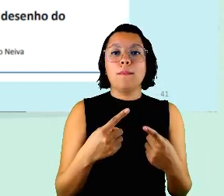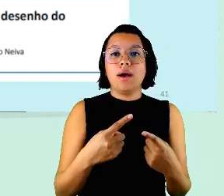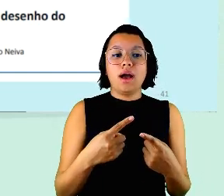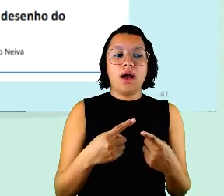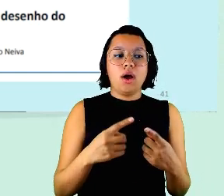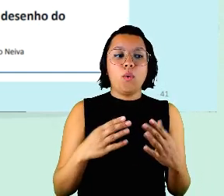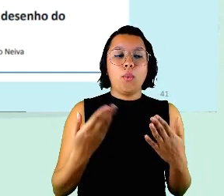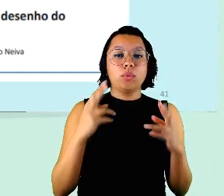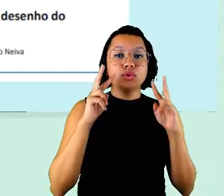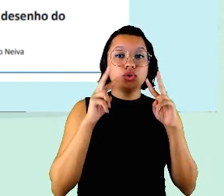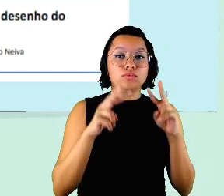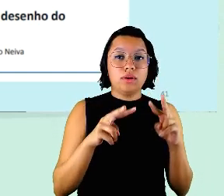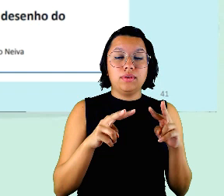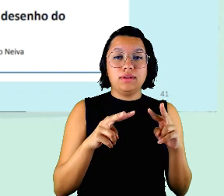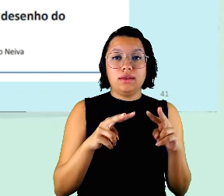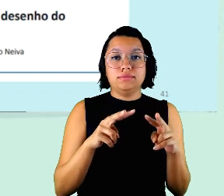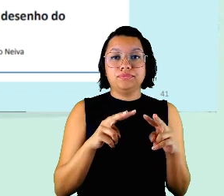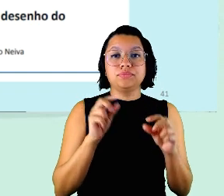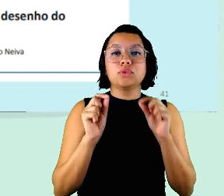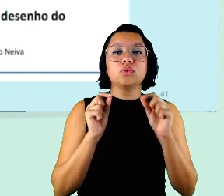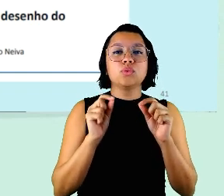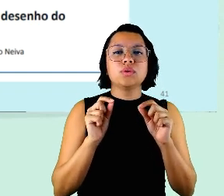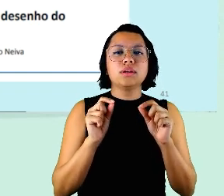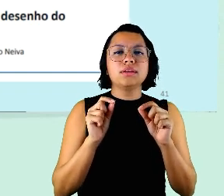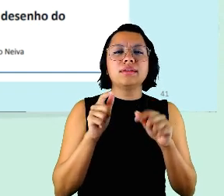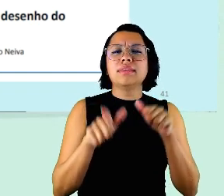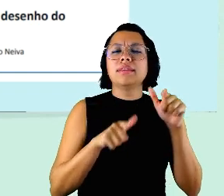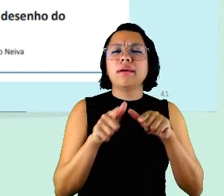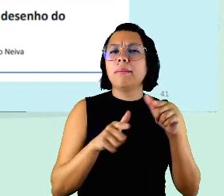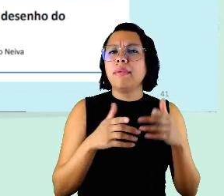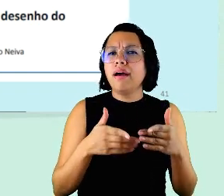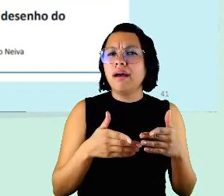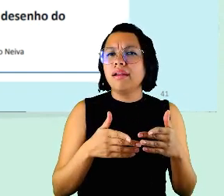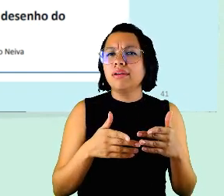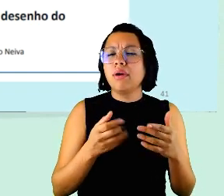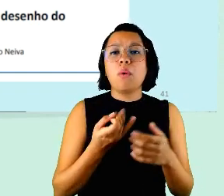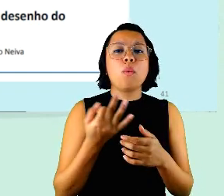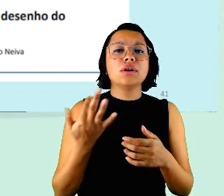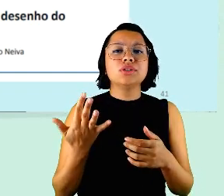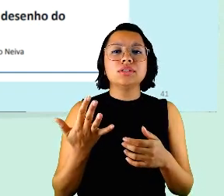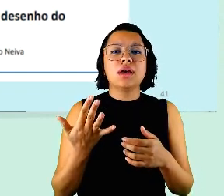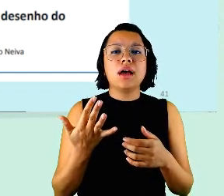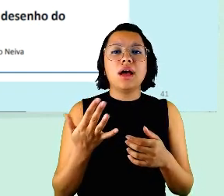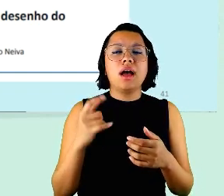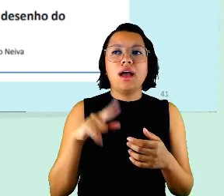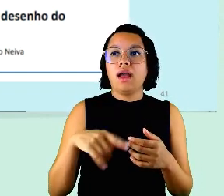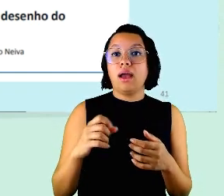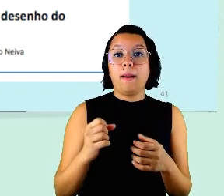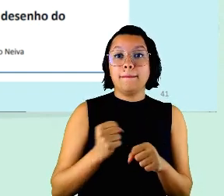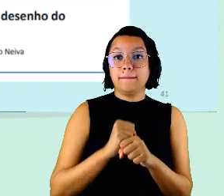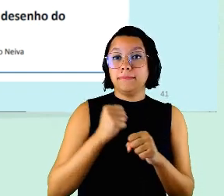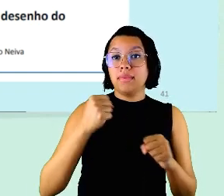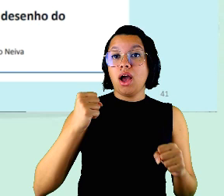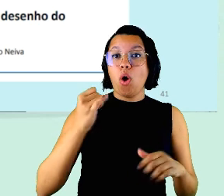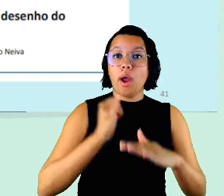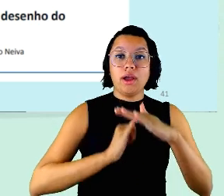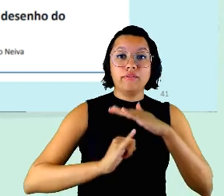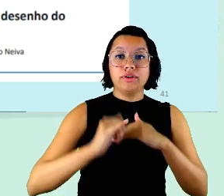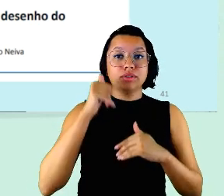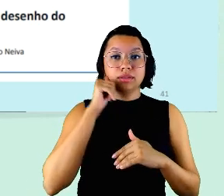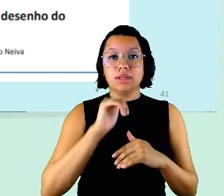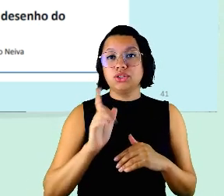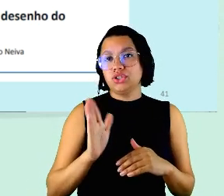vai olhar o que trabalho foi esse a frequência e tudo mais é muito maior o investimento das mulheres isso já havia